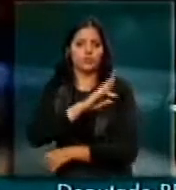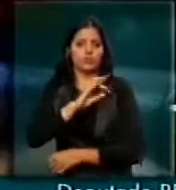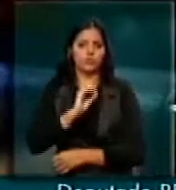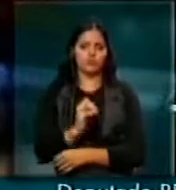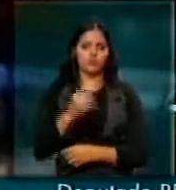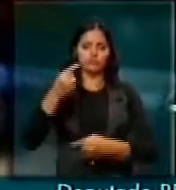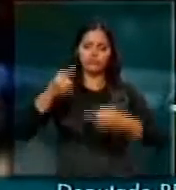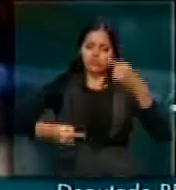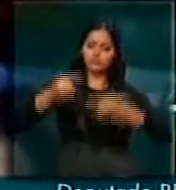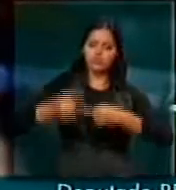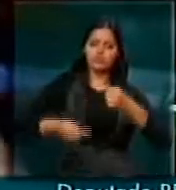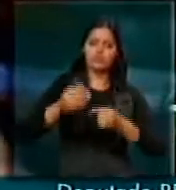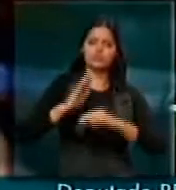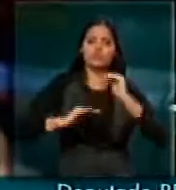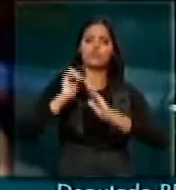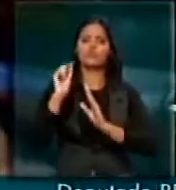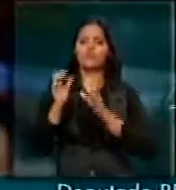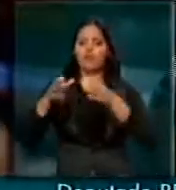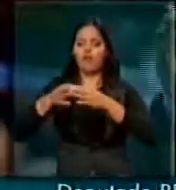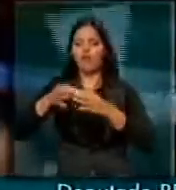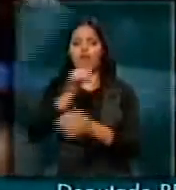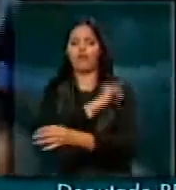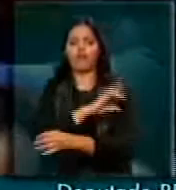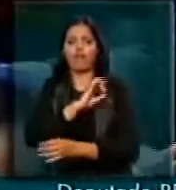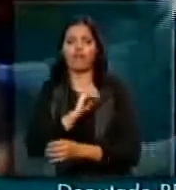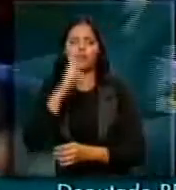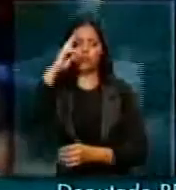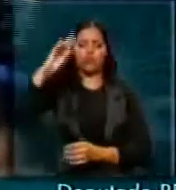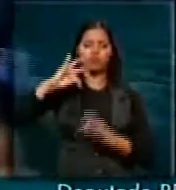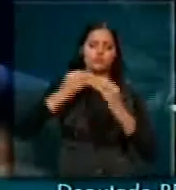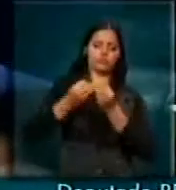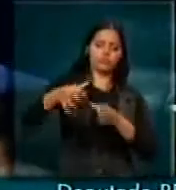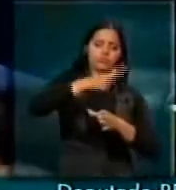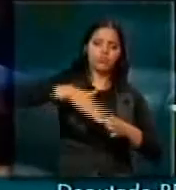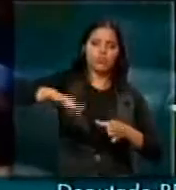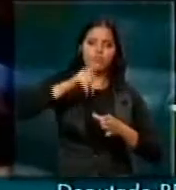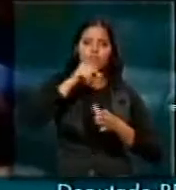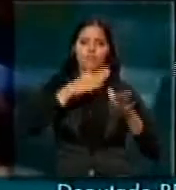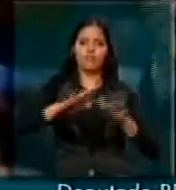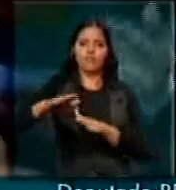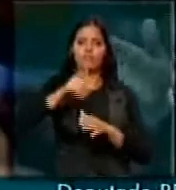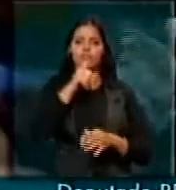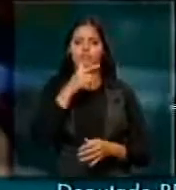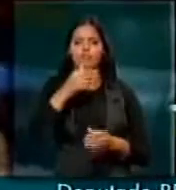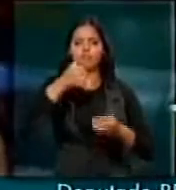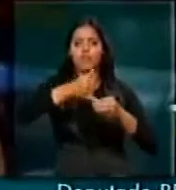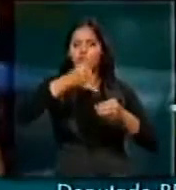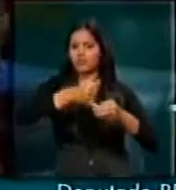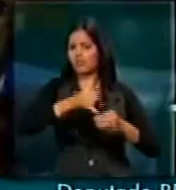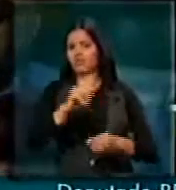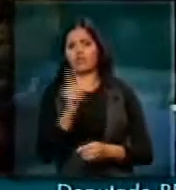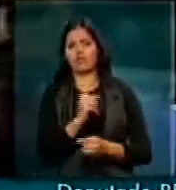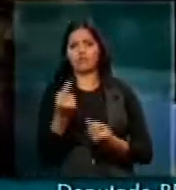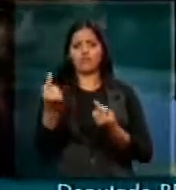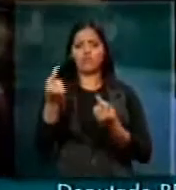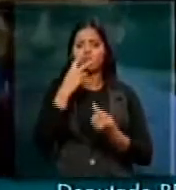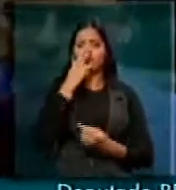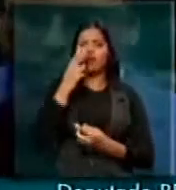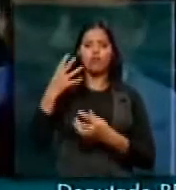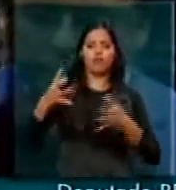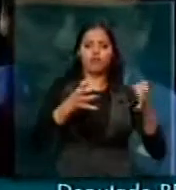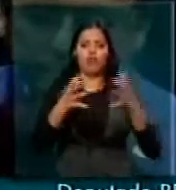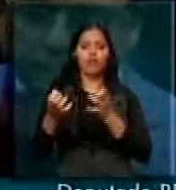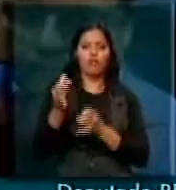tem sido usada como um subterfúgio, vem sendo usada a questão da guerra federativa,